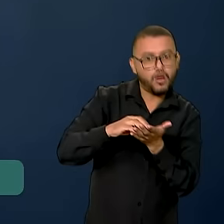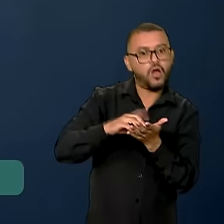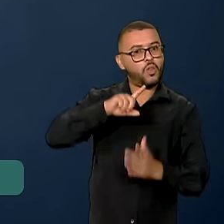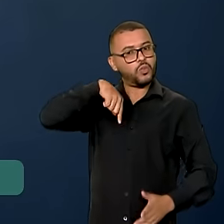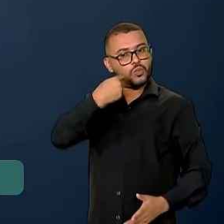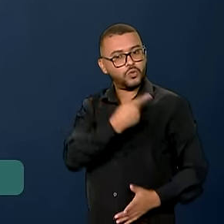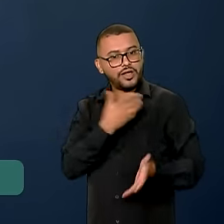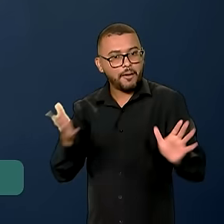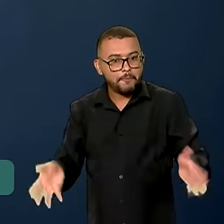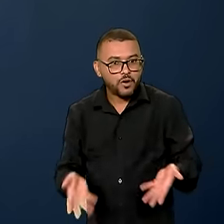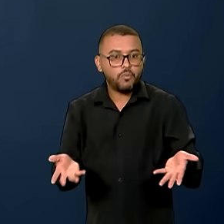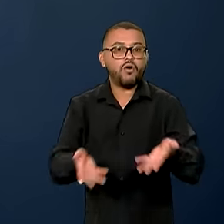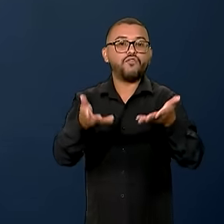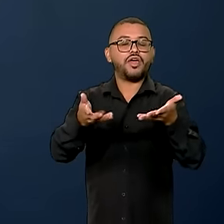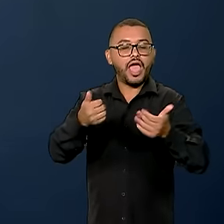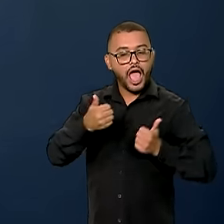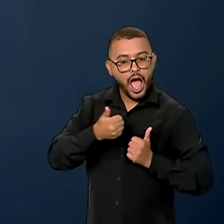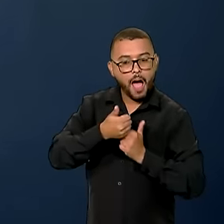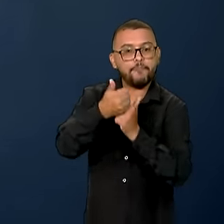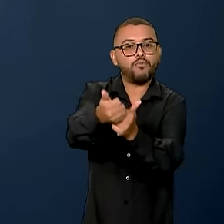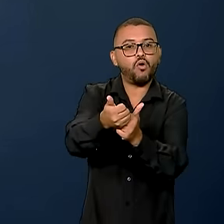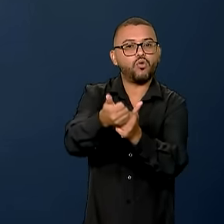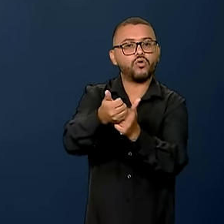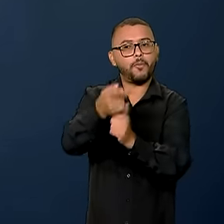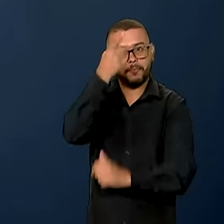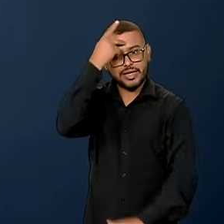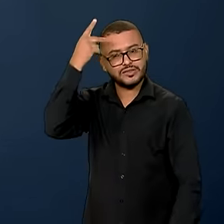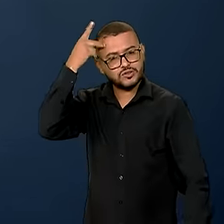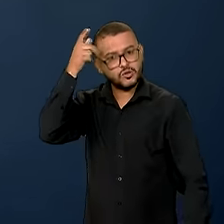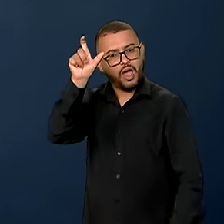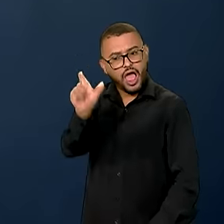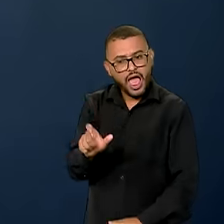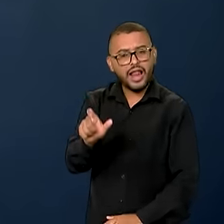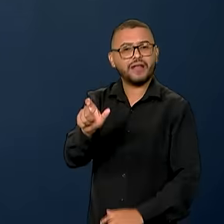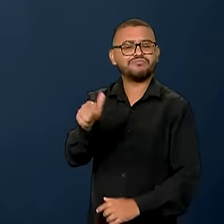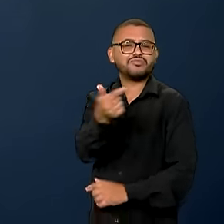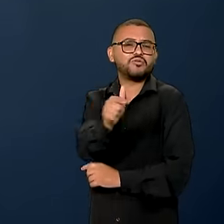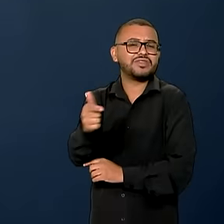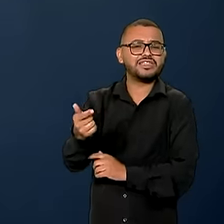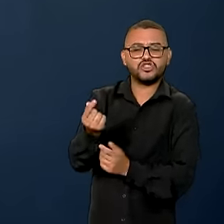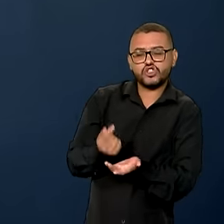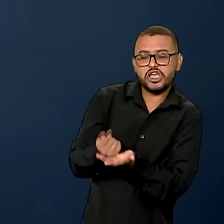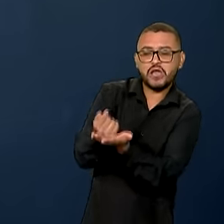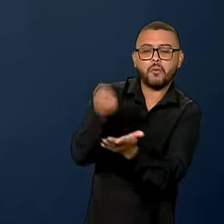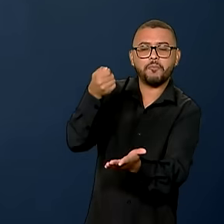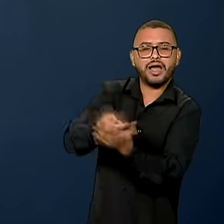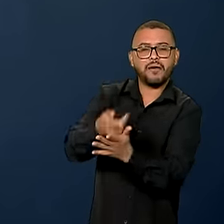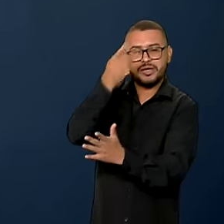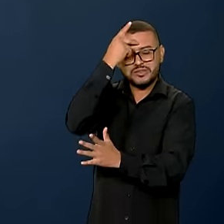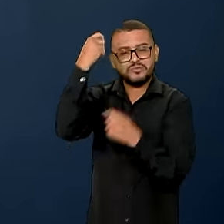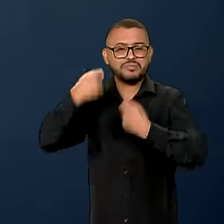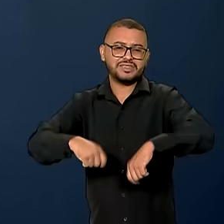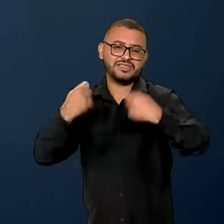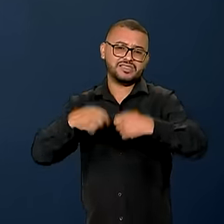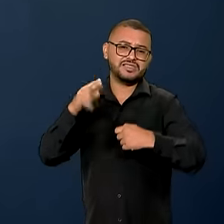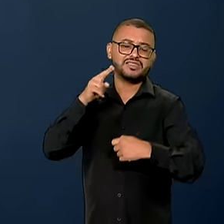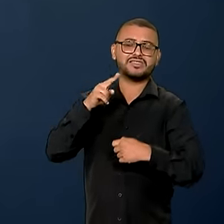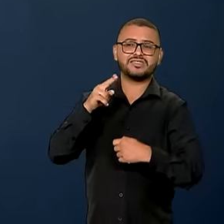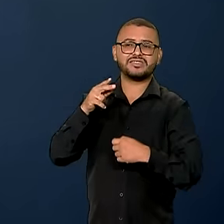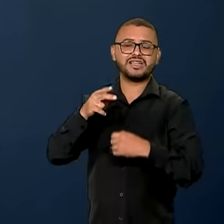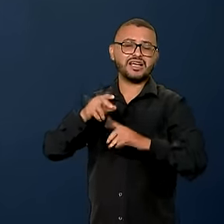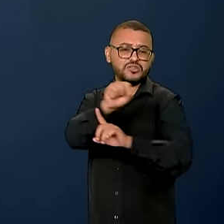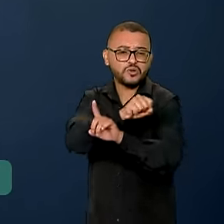promover a assistência daqueles menos assistidos, daqueles desamparados do ponto de vista